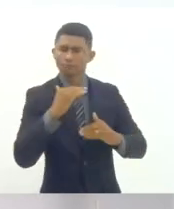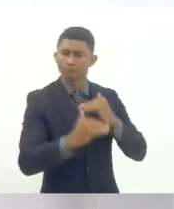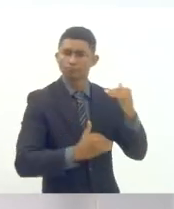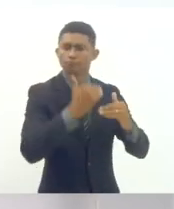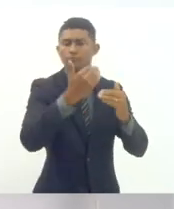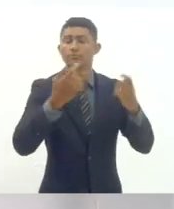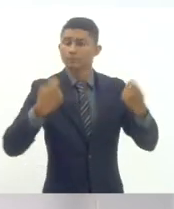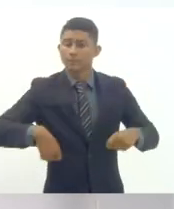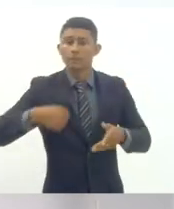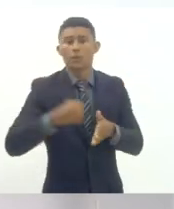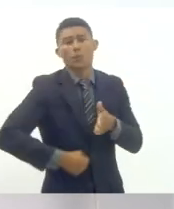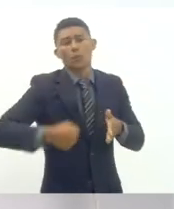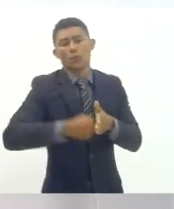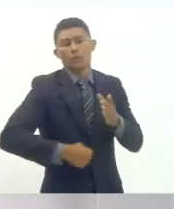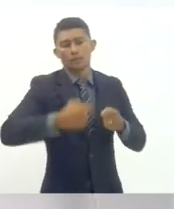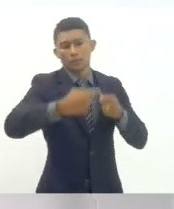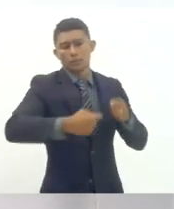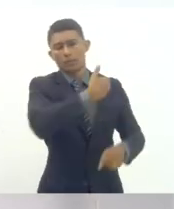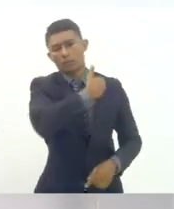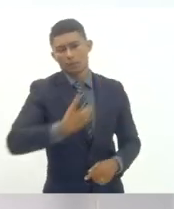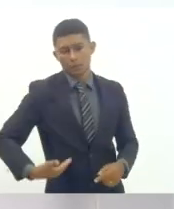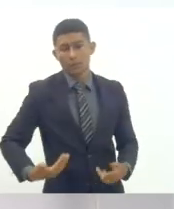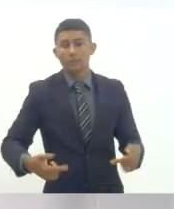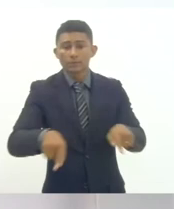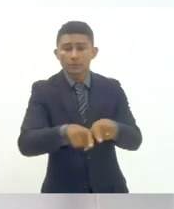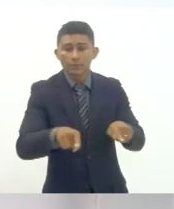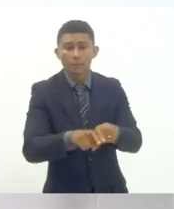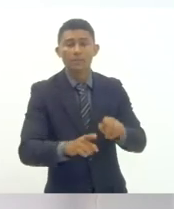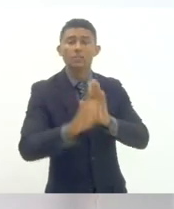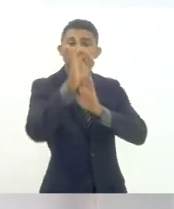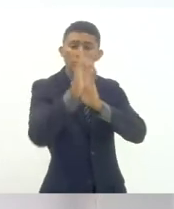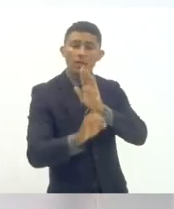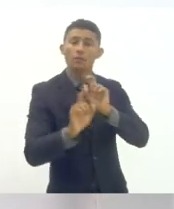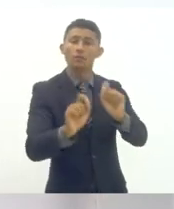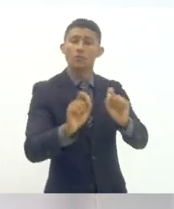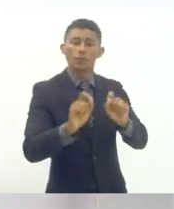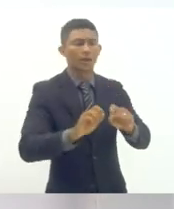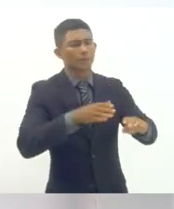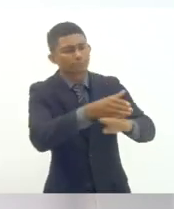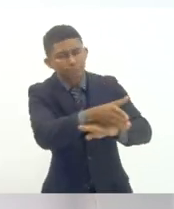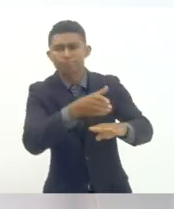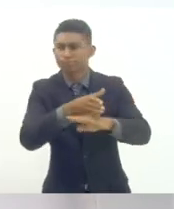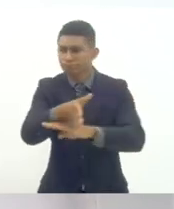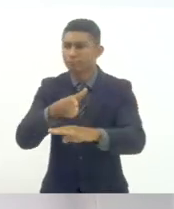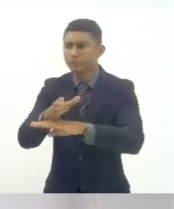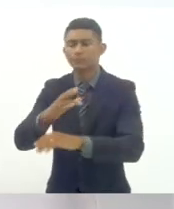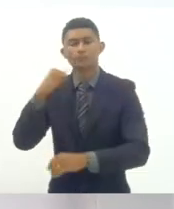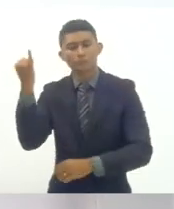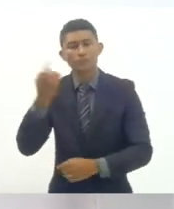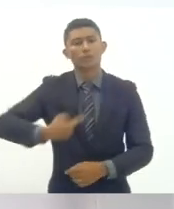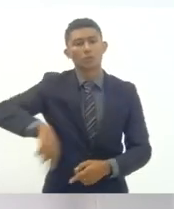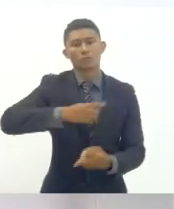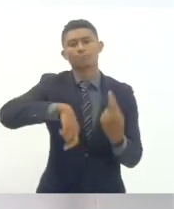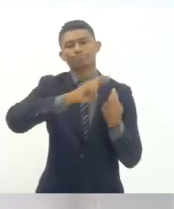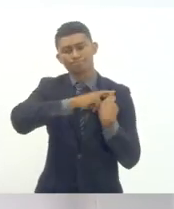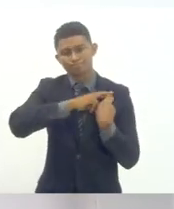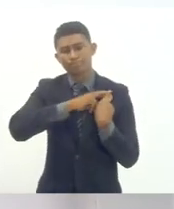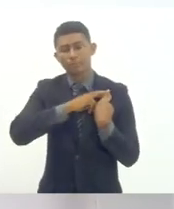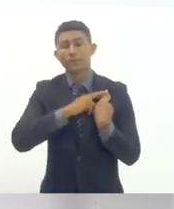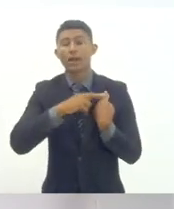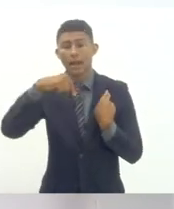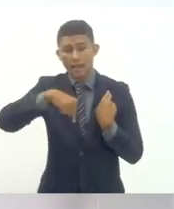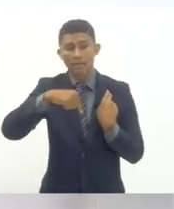públicas e direito ao acesso compõe nosso compromisso com a educação do campo no estado do Rio de Janeiro